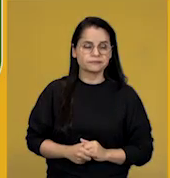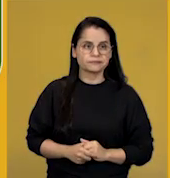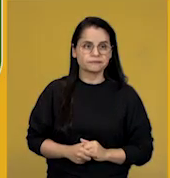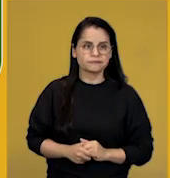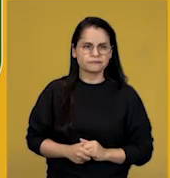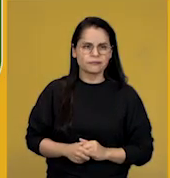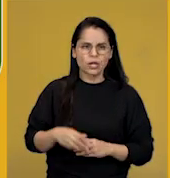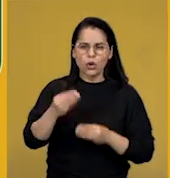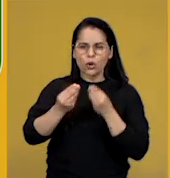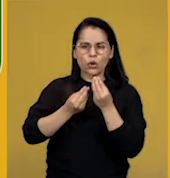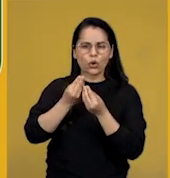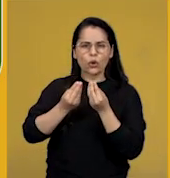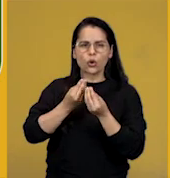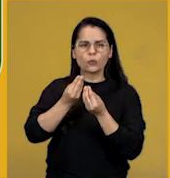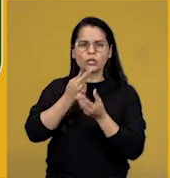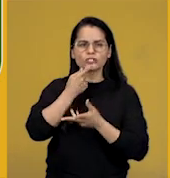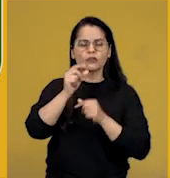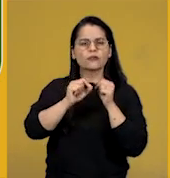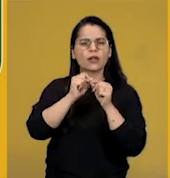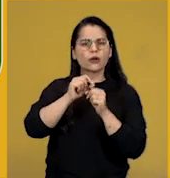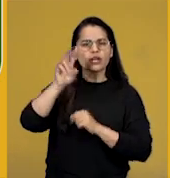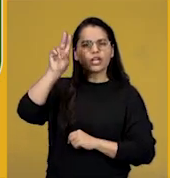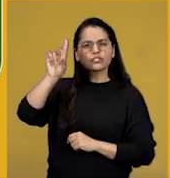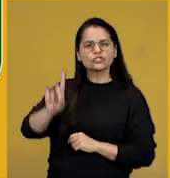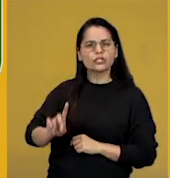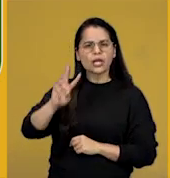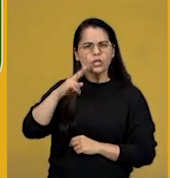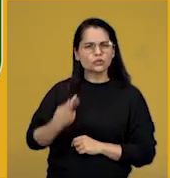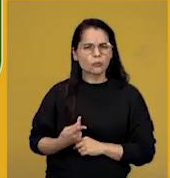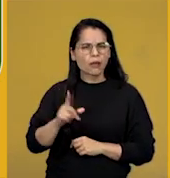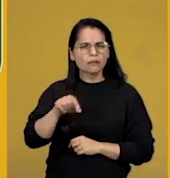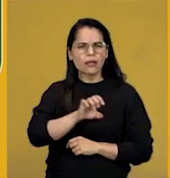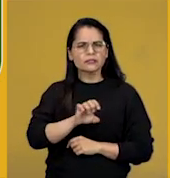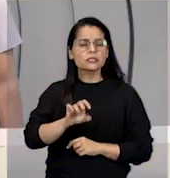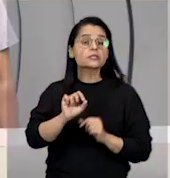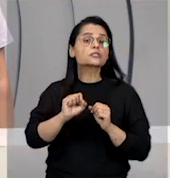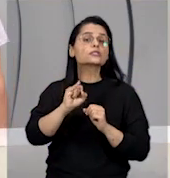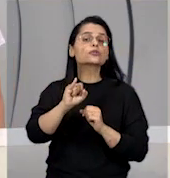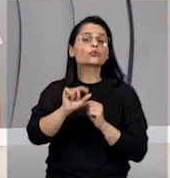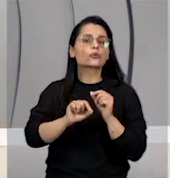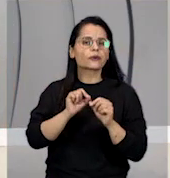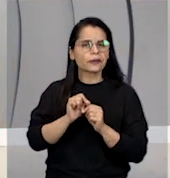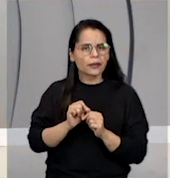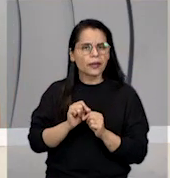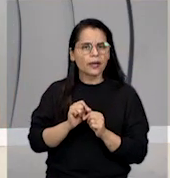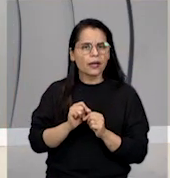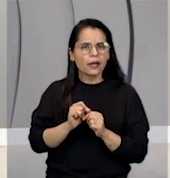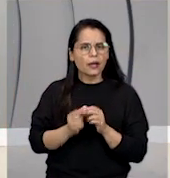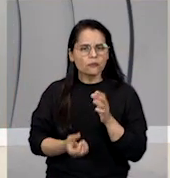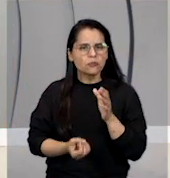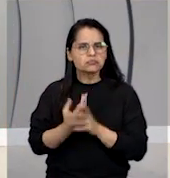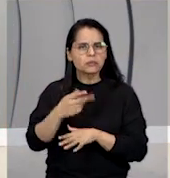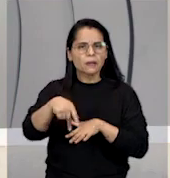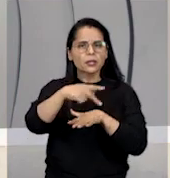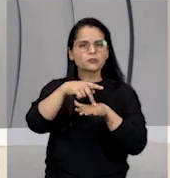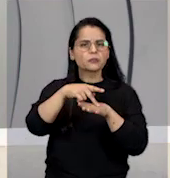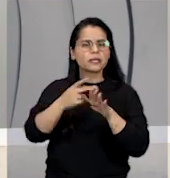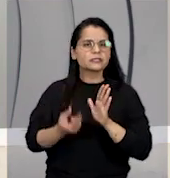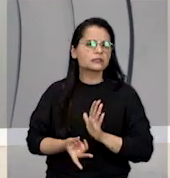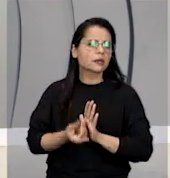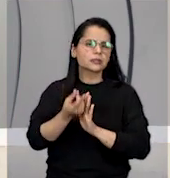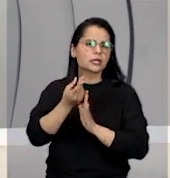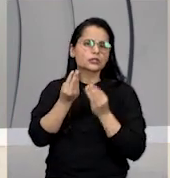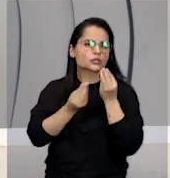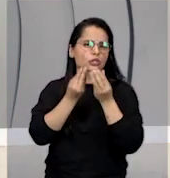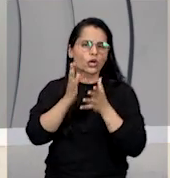Como é a gente pode falar que direitos humanos é coisa de esquerdista se ela foi promulgada por os países capitalistas?